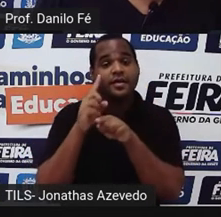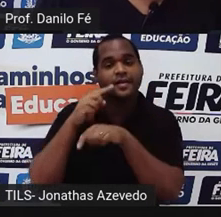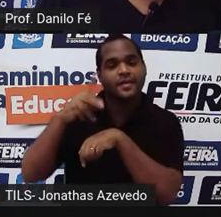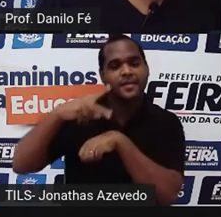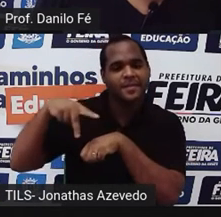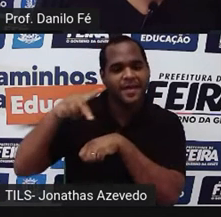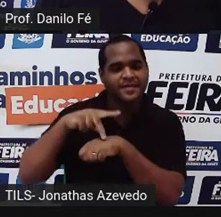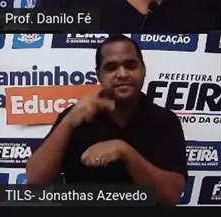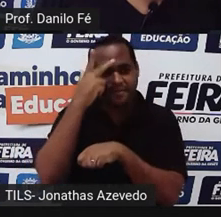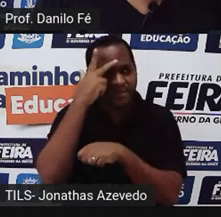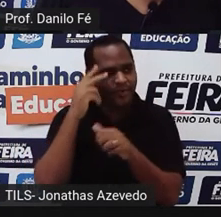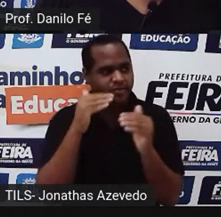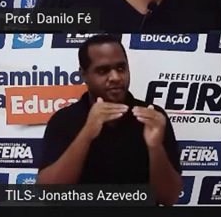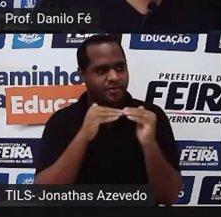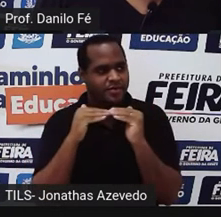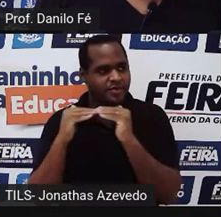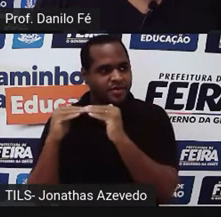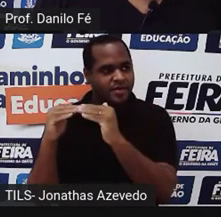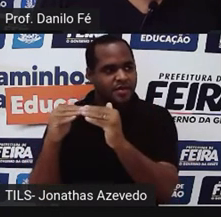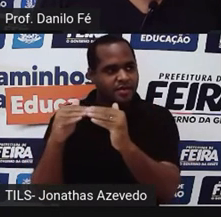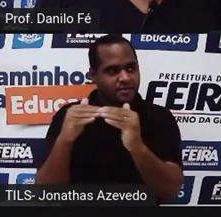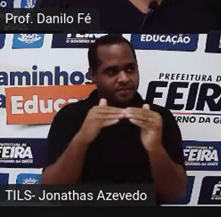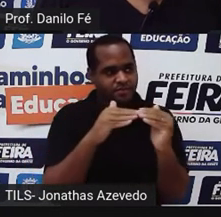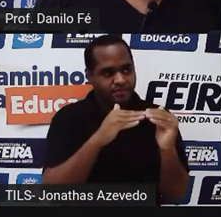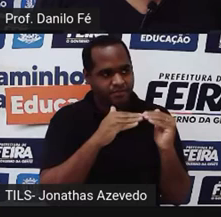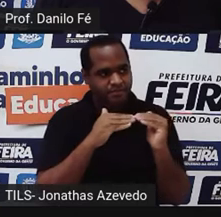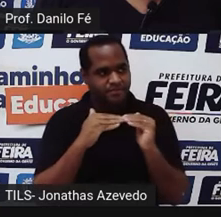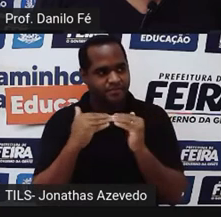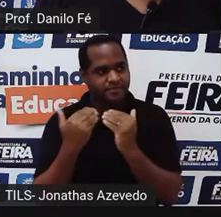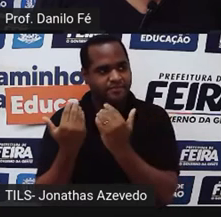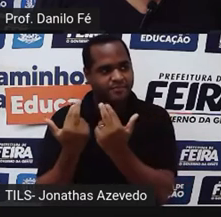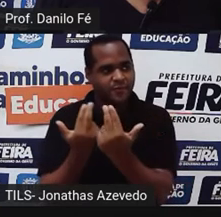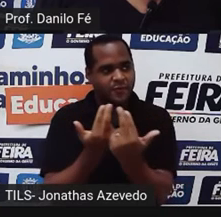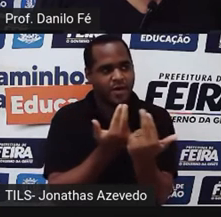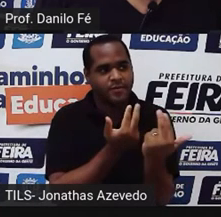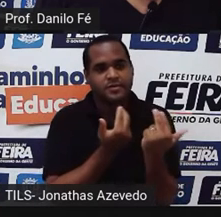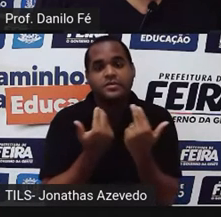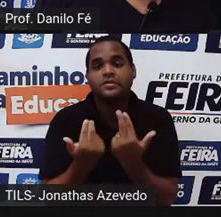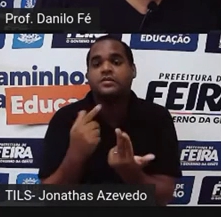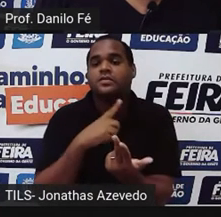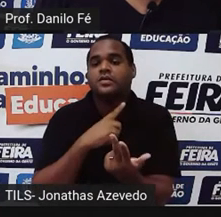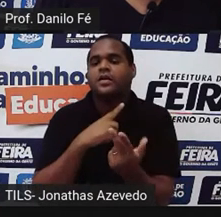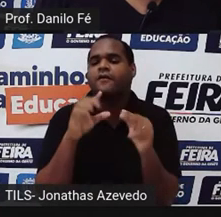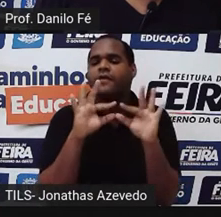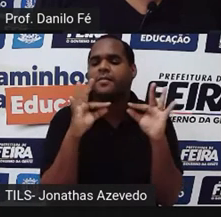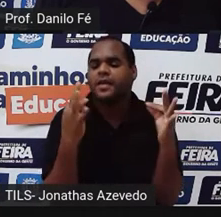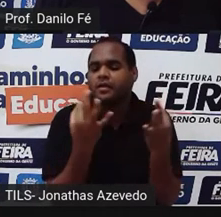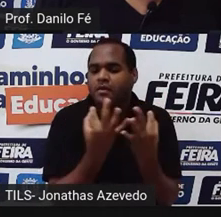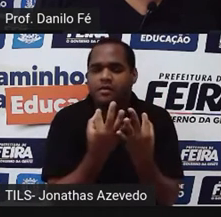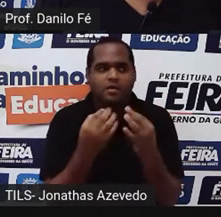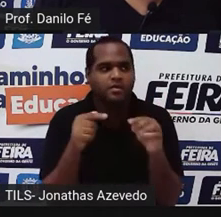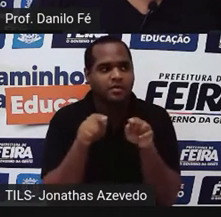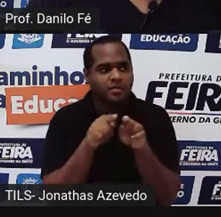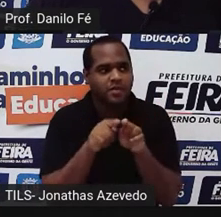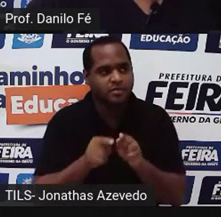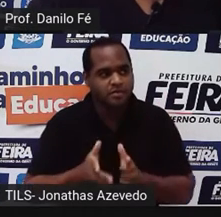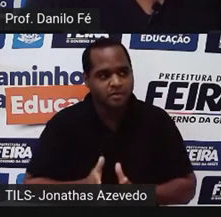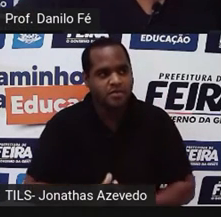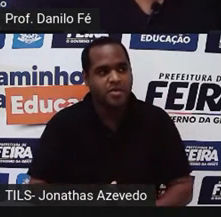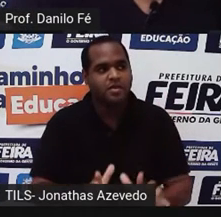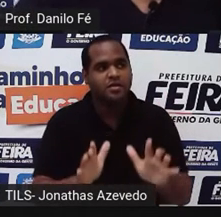todas iguais perante a lei, independente da família, independente do nascimento,